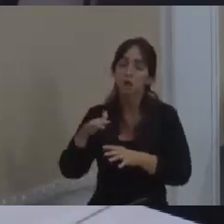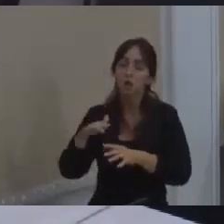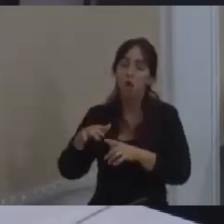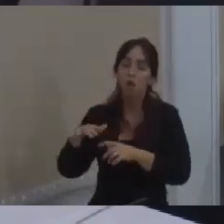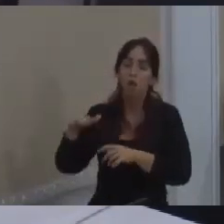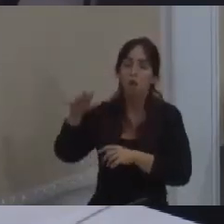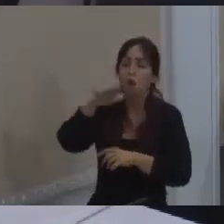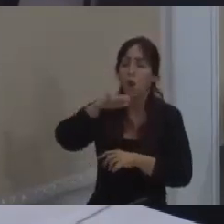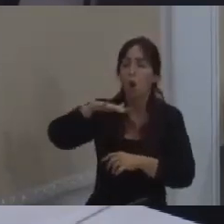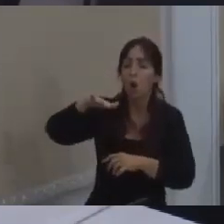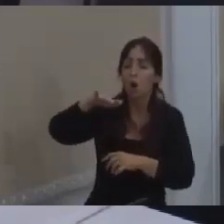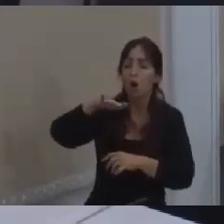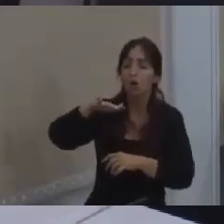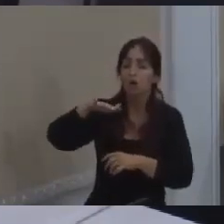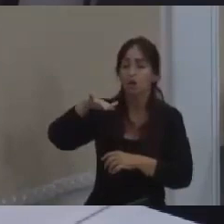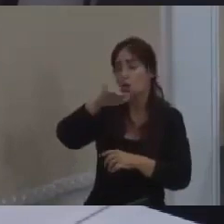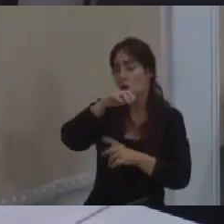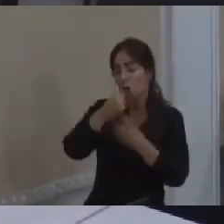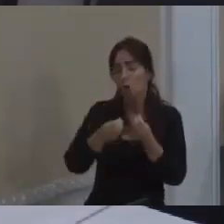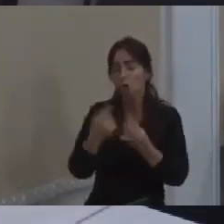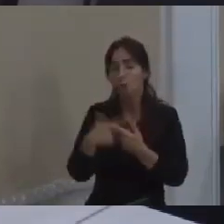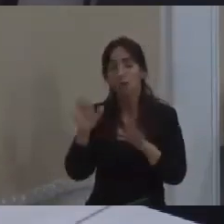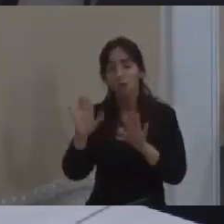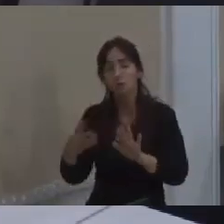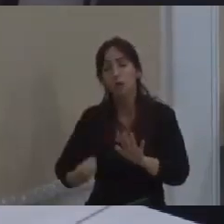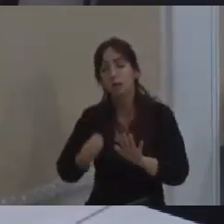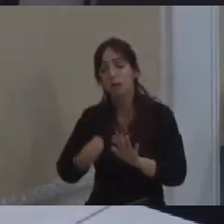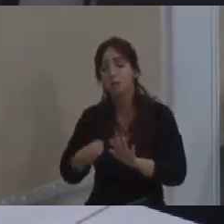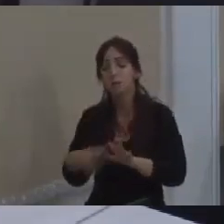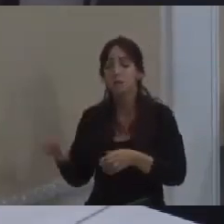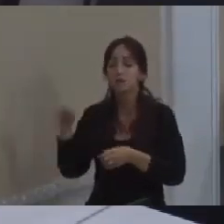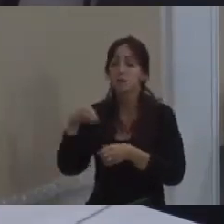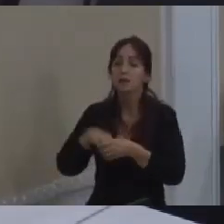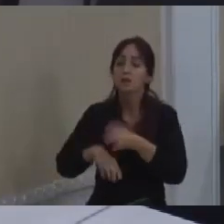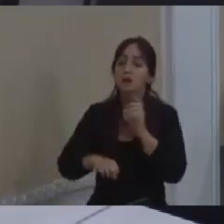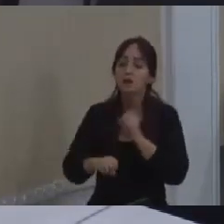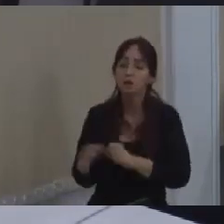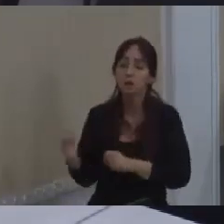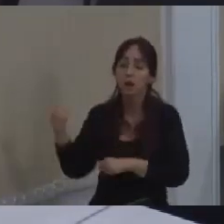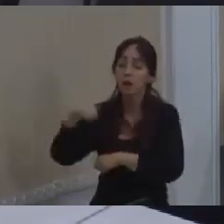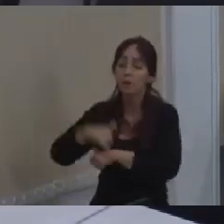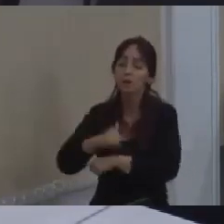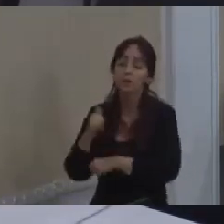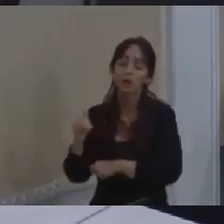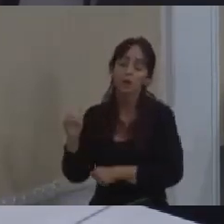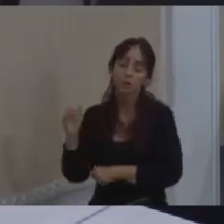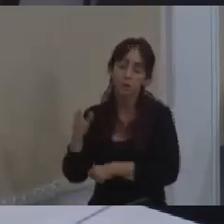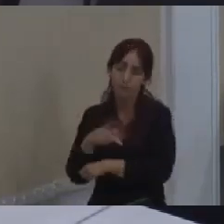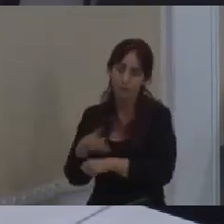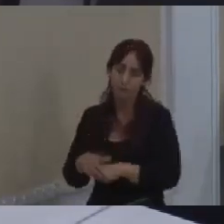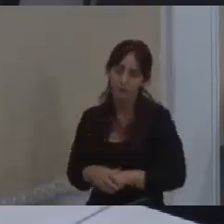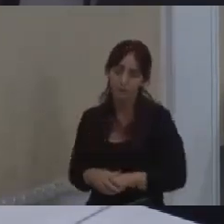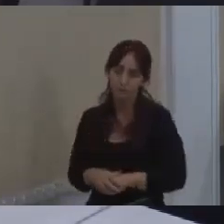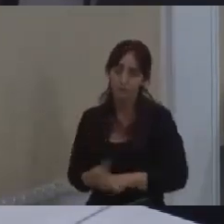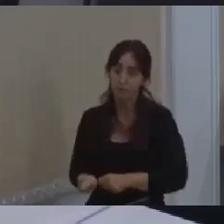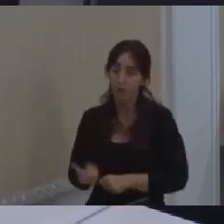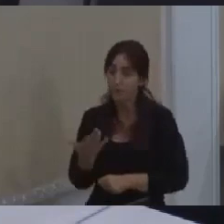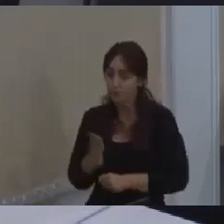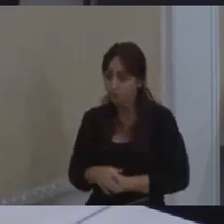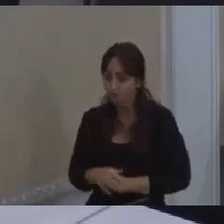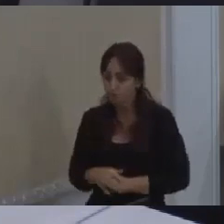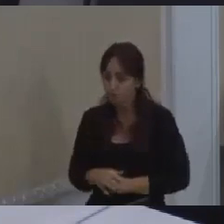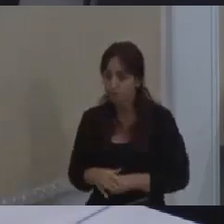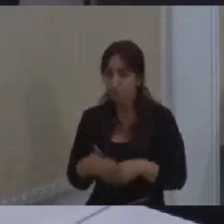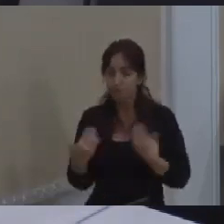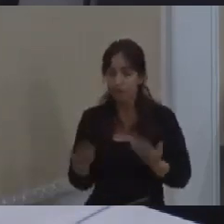lugar que tem total vocação para isso e que já existe dentro do cenário aeroportuário do país. Isso é absurdo. Mas agora vamos lá.